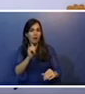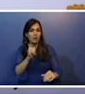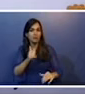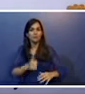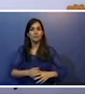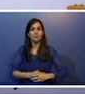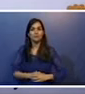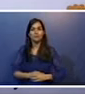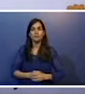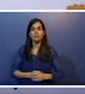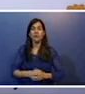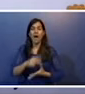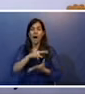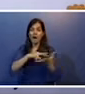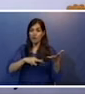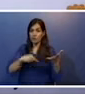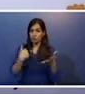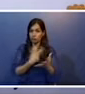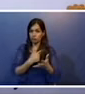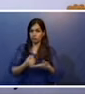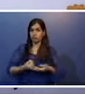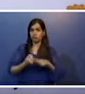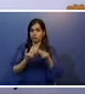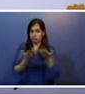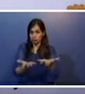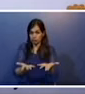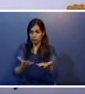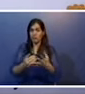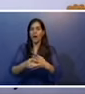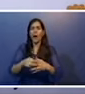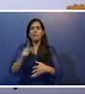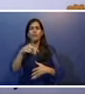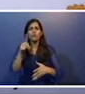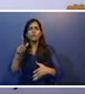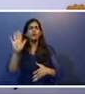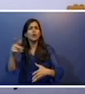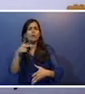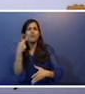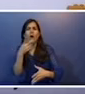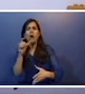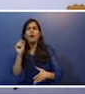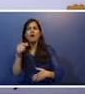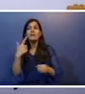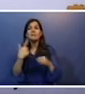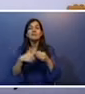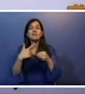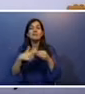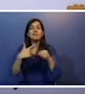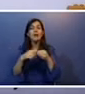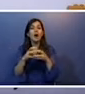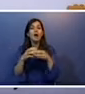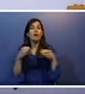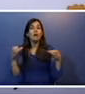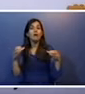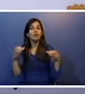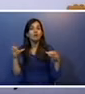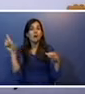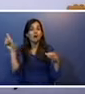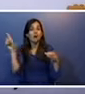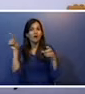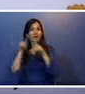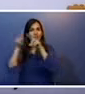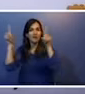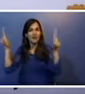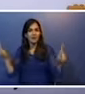A leitura que nós vamos passar para vocês, que a professora já falou, é sobre a cidade grande. Então ali tem uma imagem,